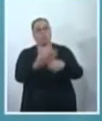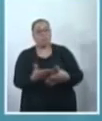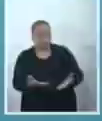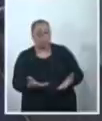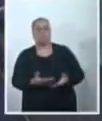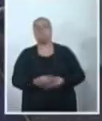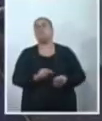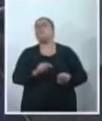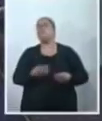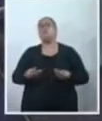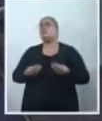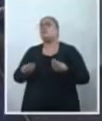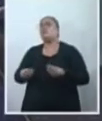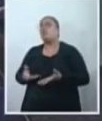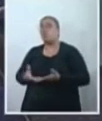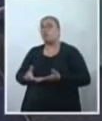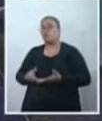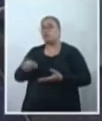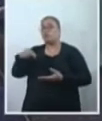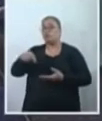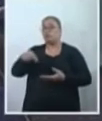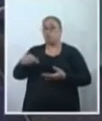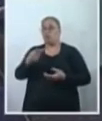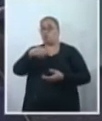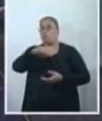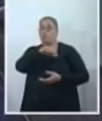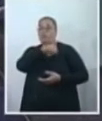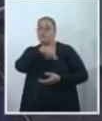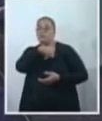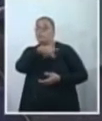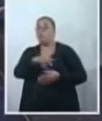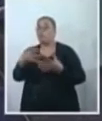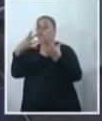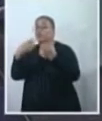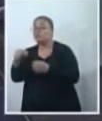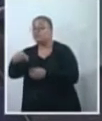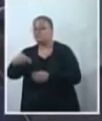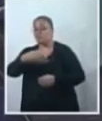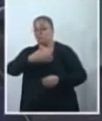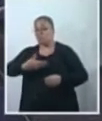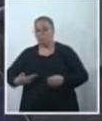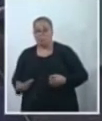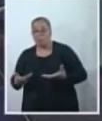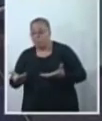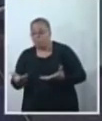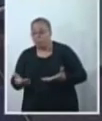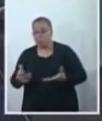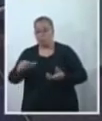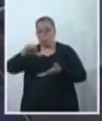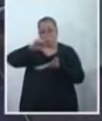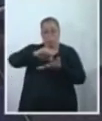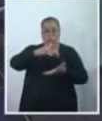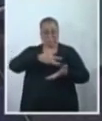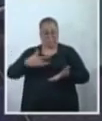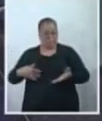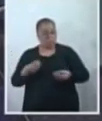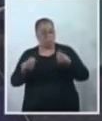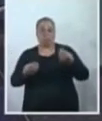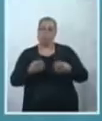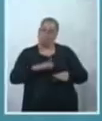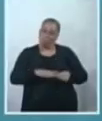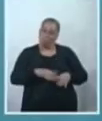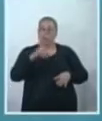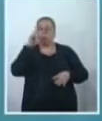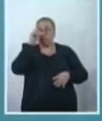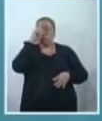atendimento dessas pessoas na área pública? Elas também relatam alguma situação diferenciada, vereadora? Muita dificuldade de